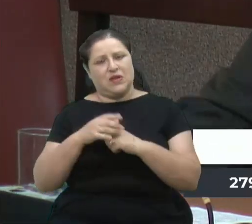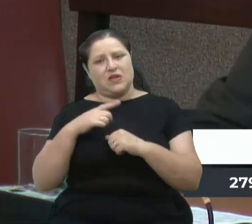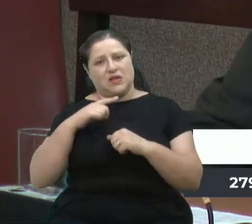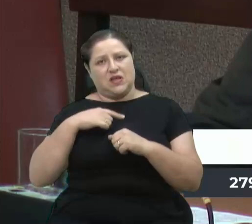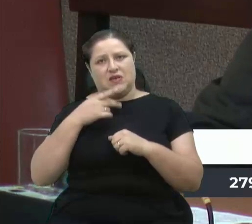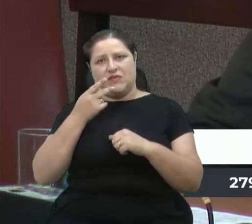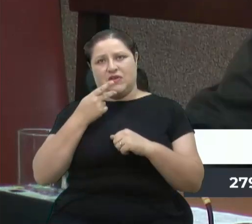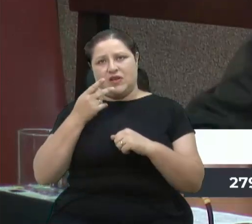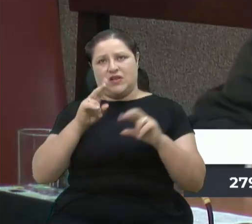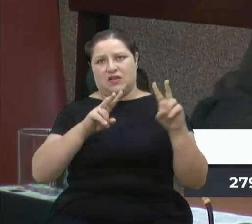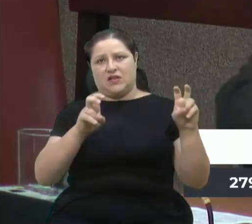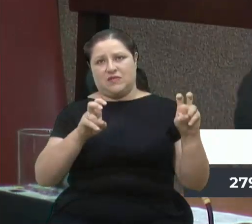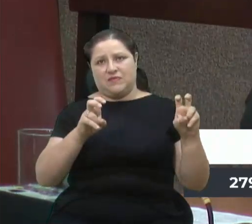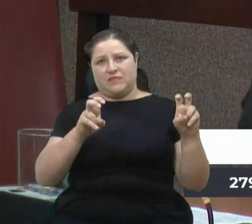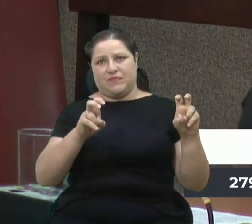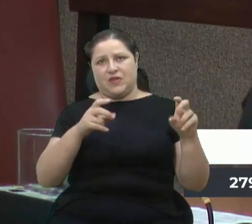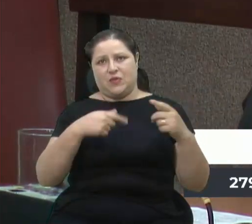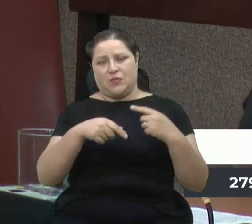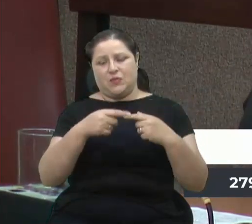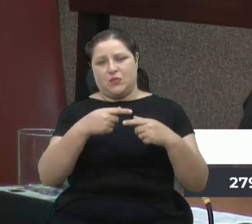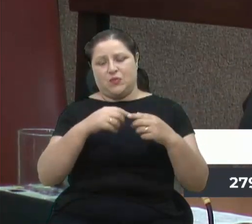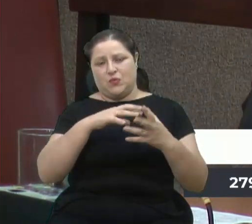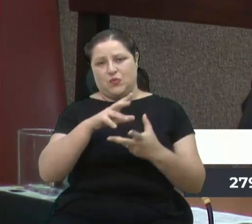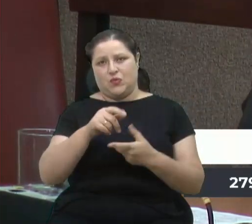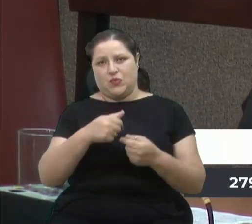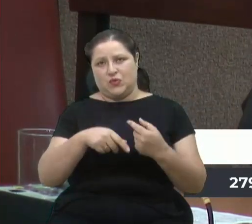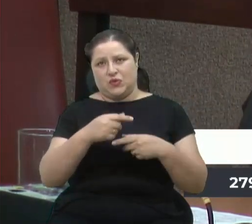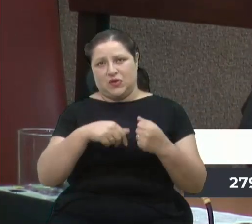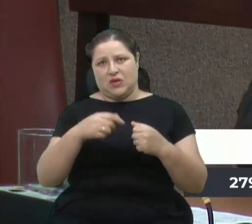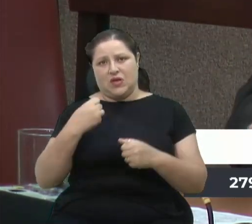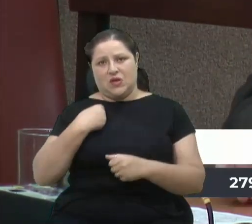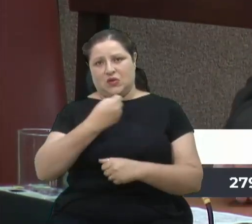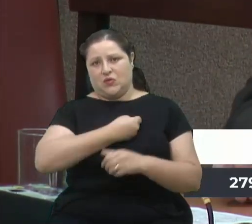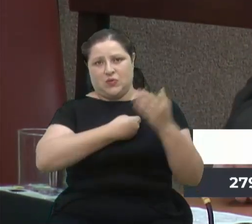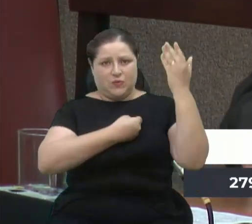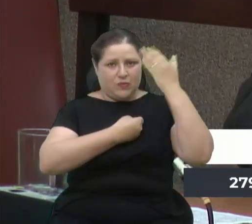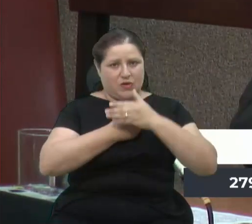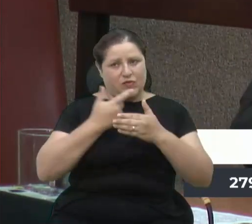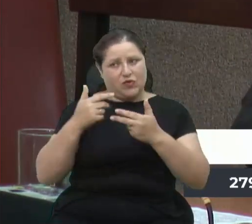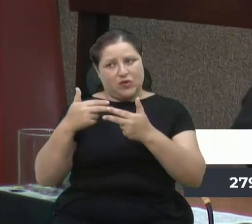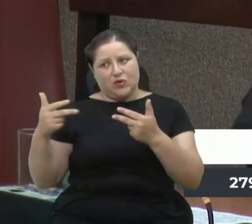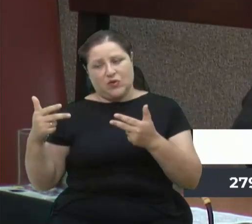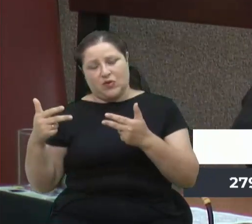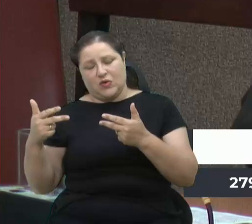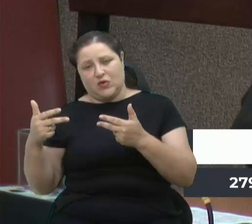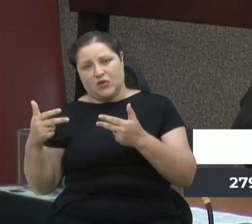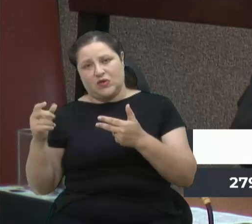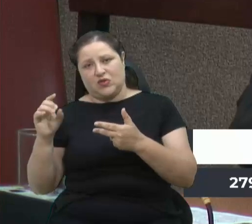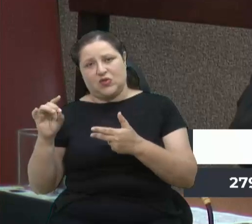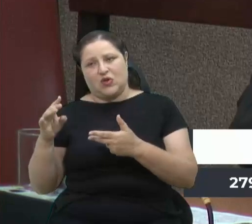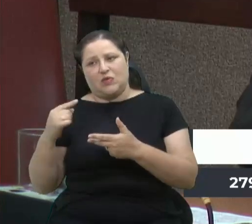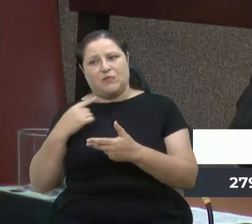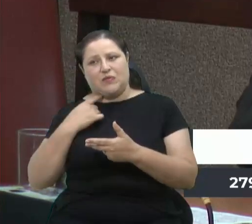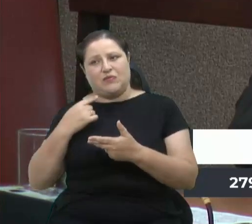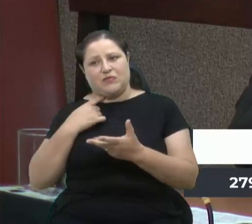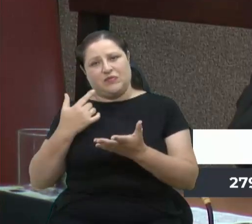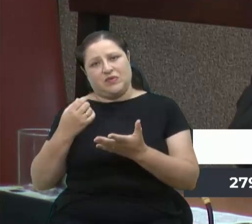finanças que diz assim, números provam, o resto trovam, seja no balanço, seja na balança. Então,